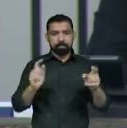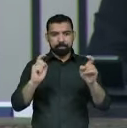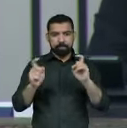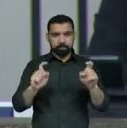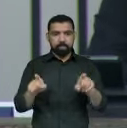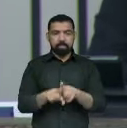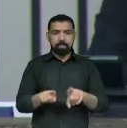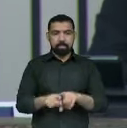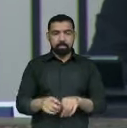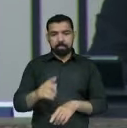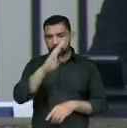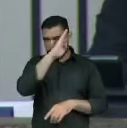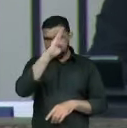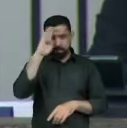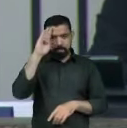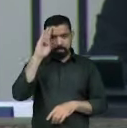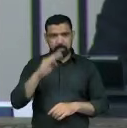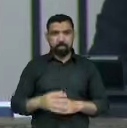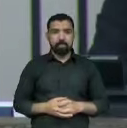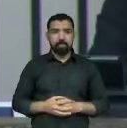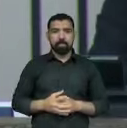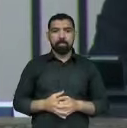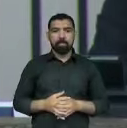discutir o deputado Bruno Pedrosa.